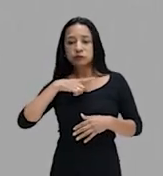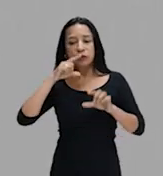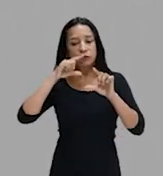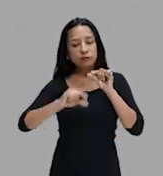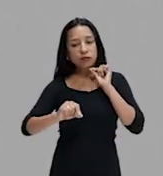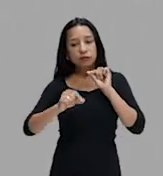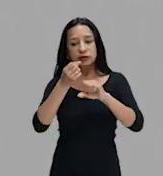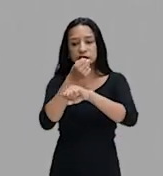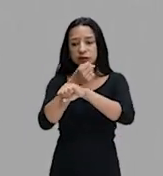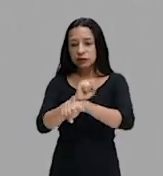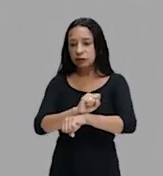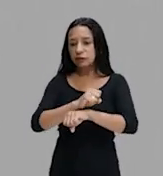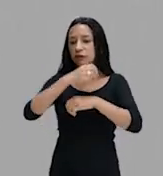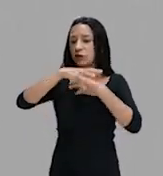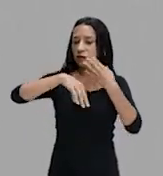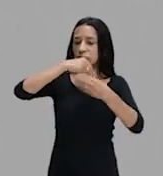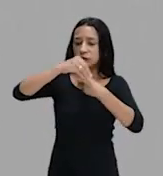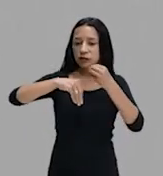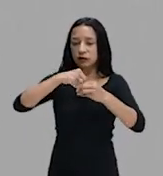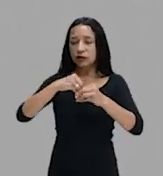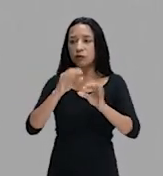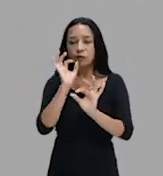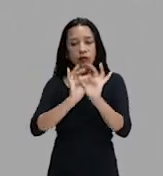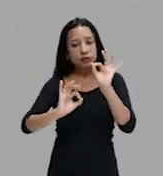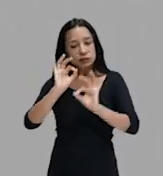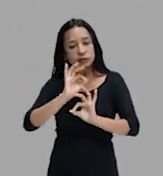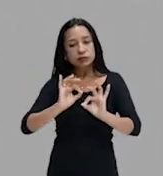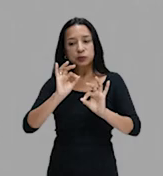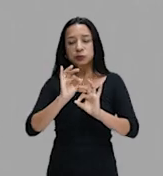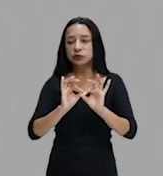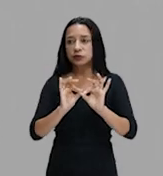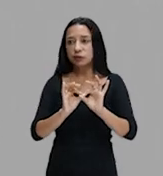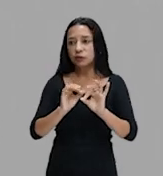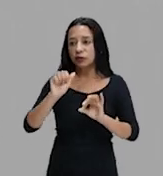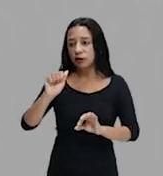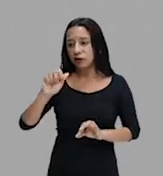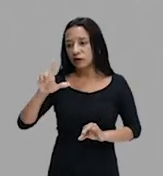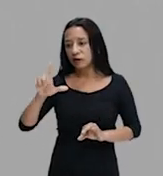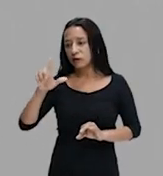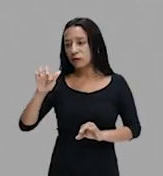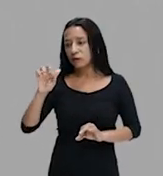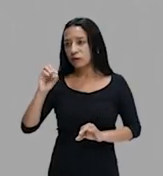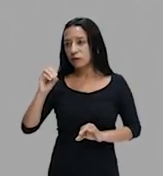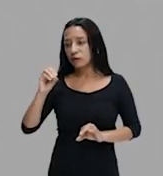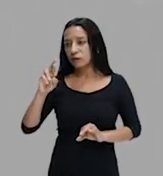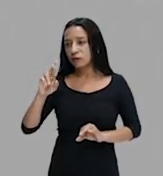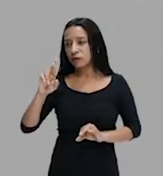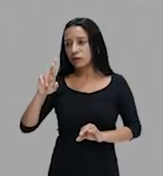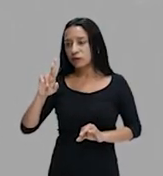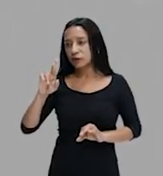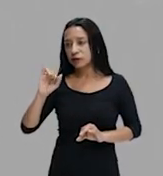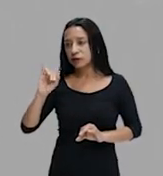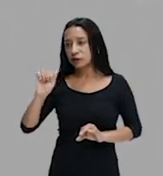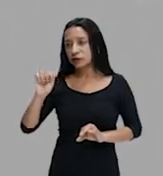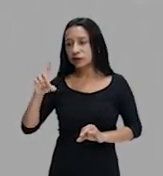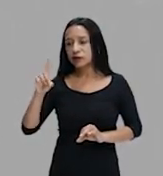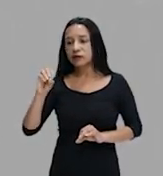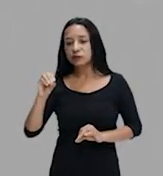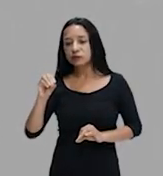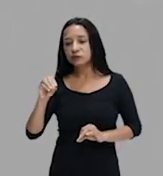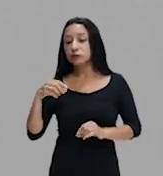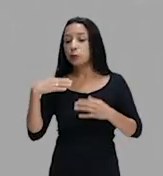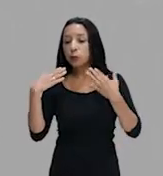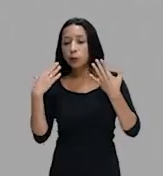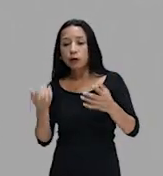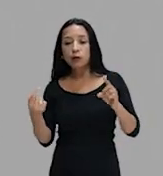escravos, a formação de associação de alforreados, justamente com qual objetivo? O objetivo de combater